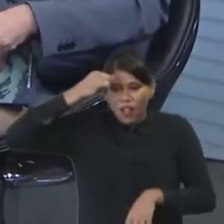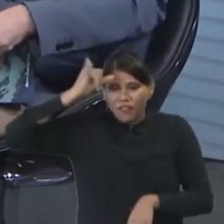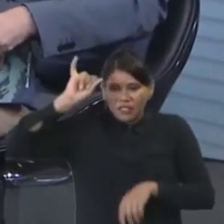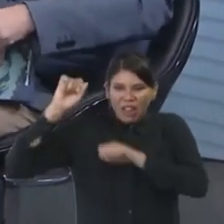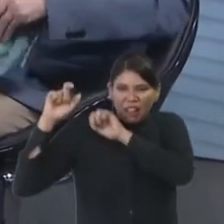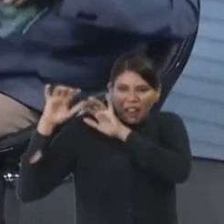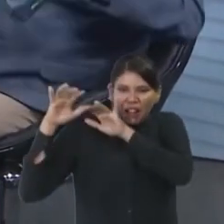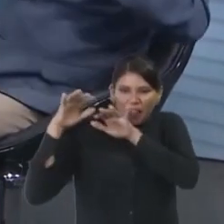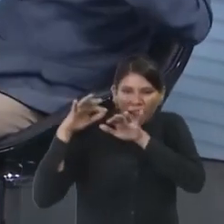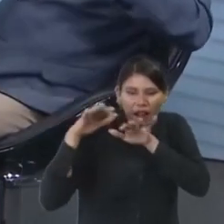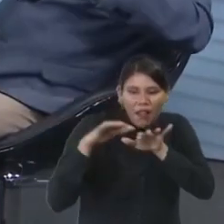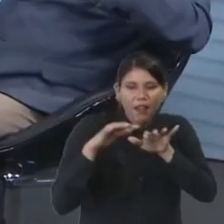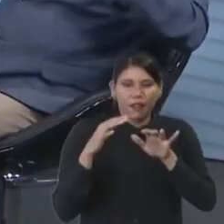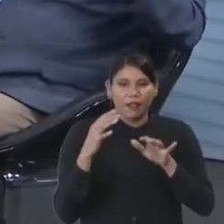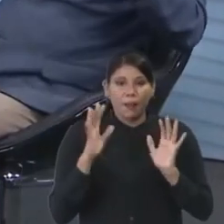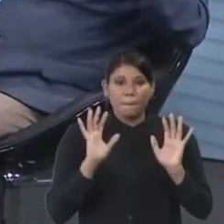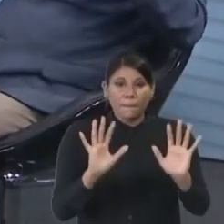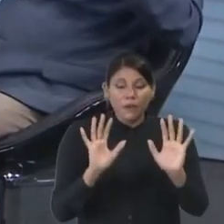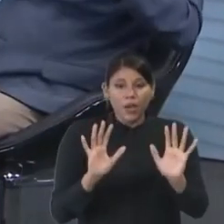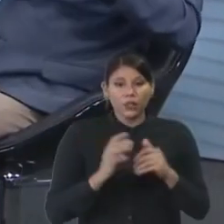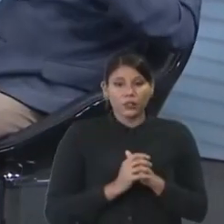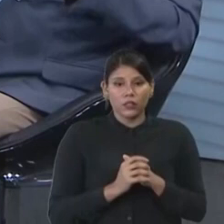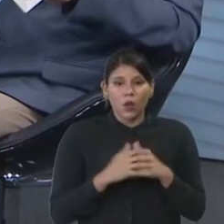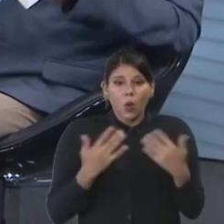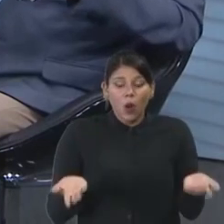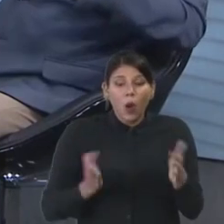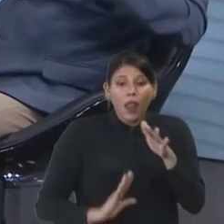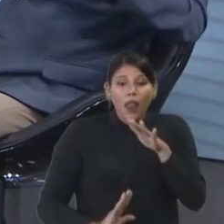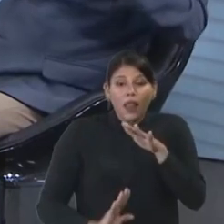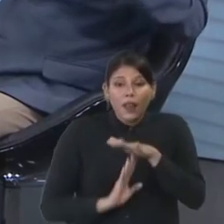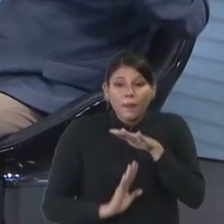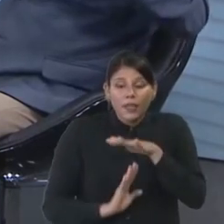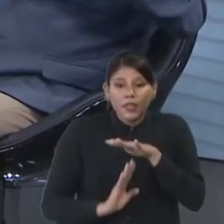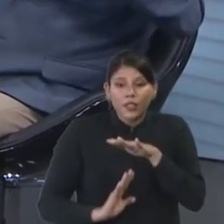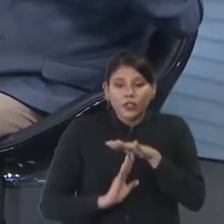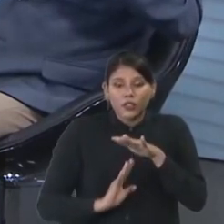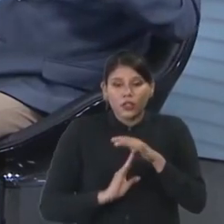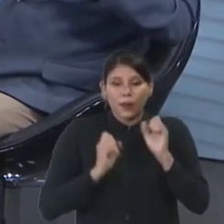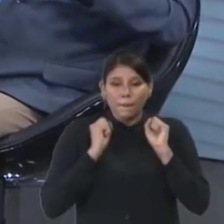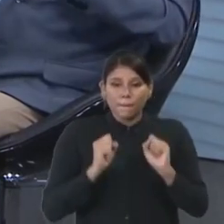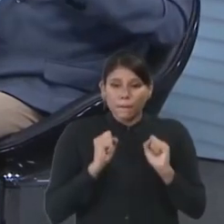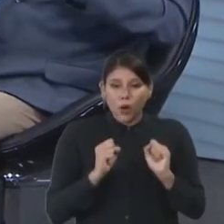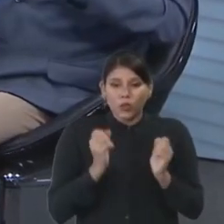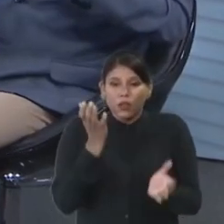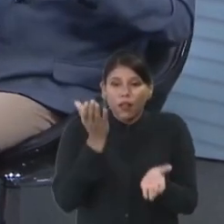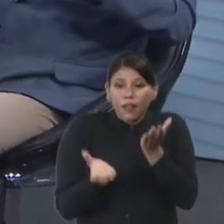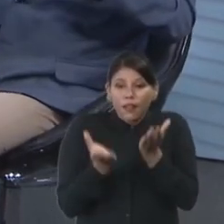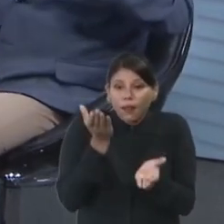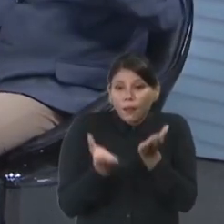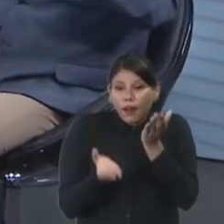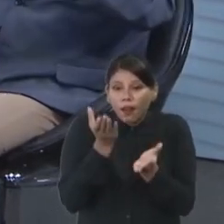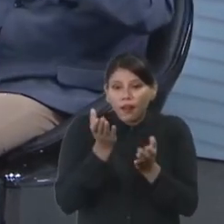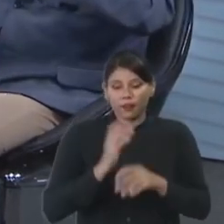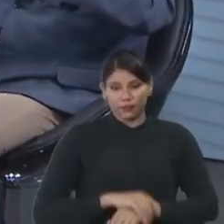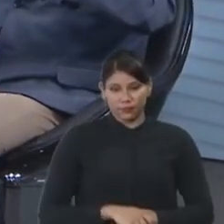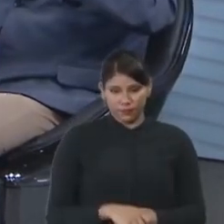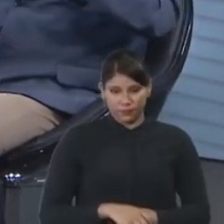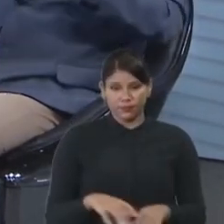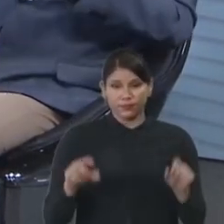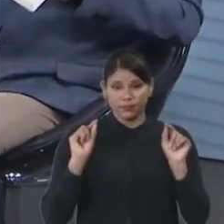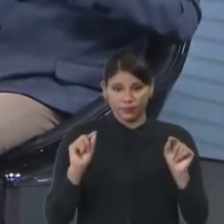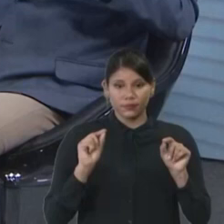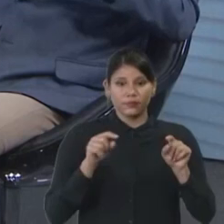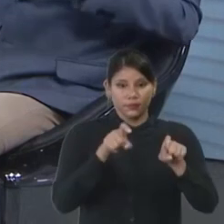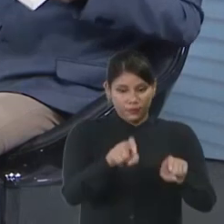nisso. A pergunta é qual é o limite que pode equilibrar essa produtividade,